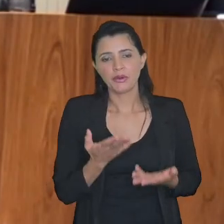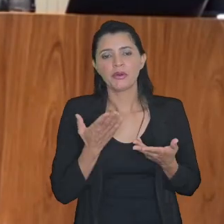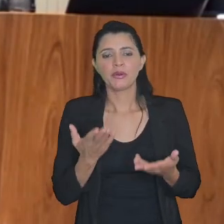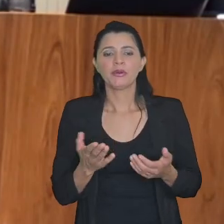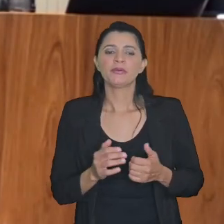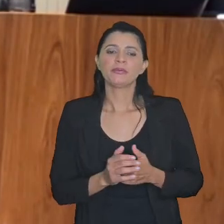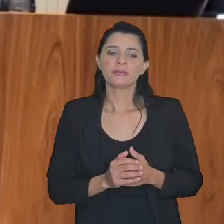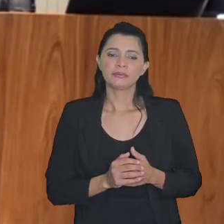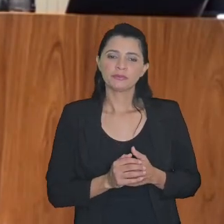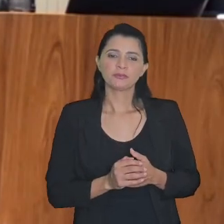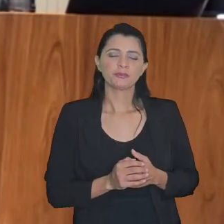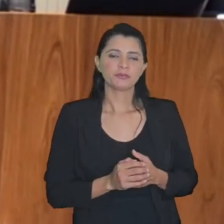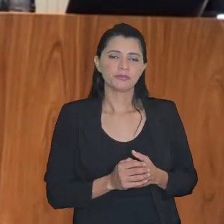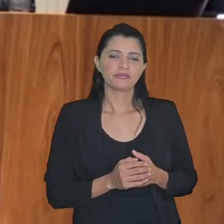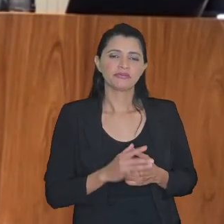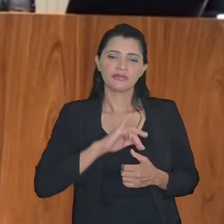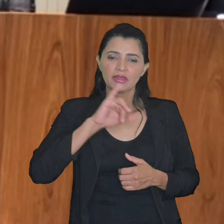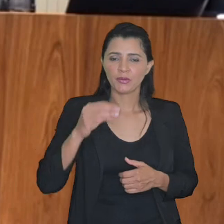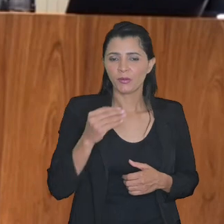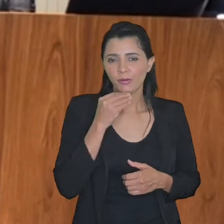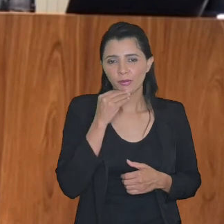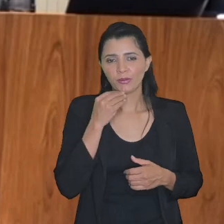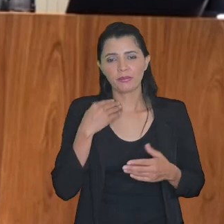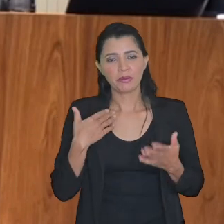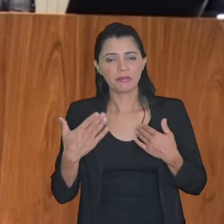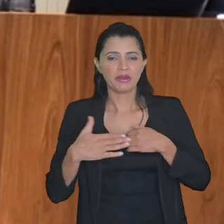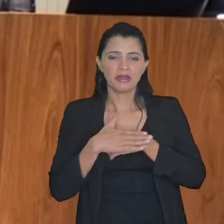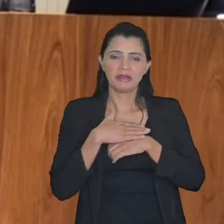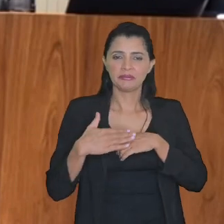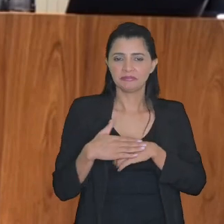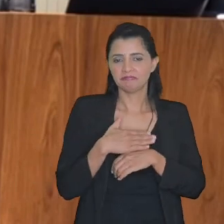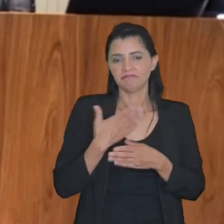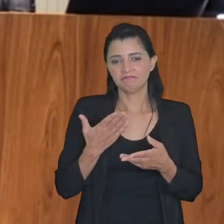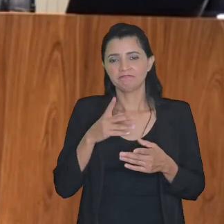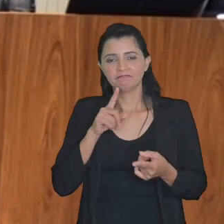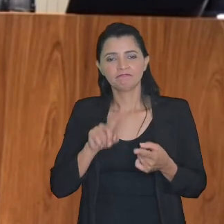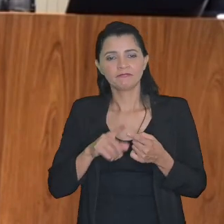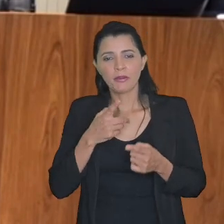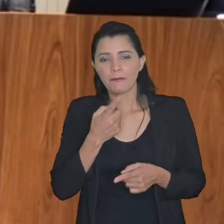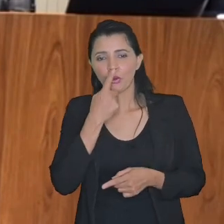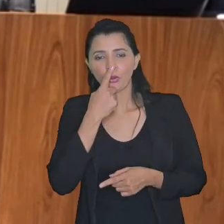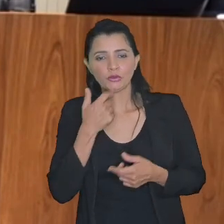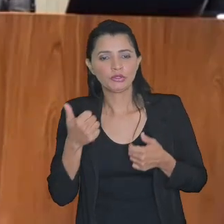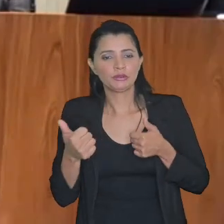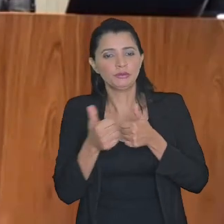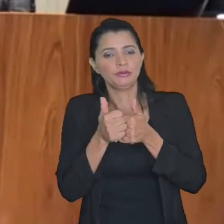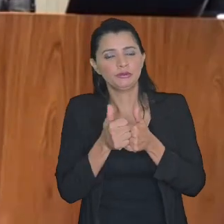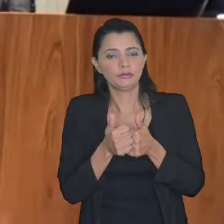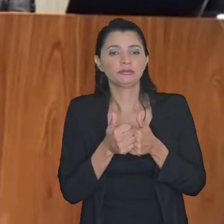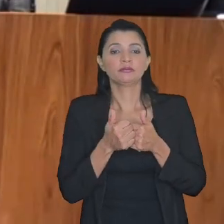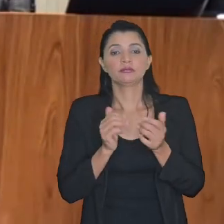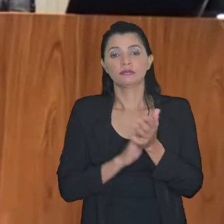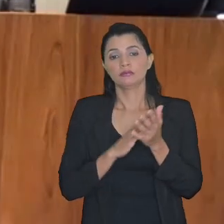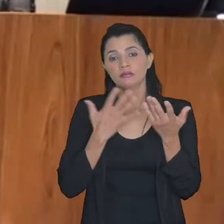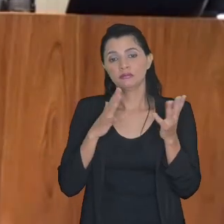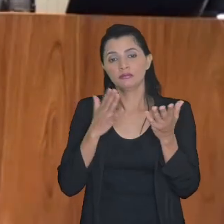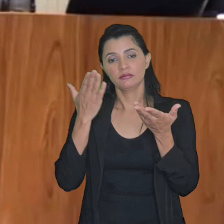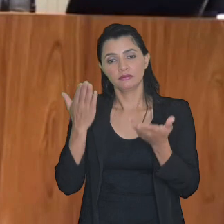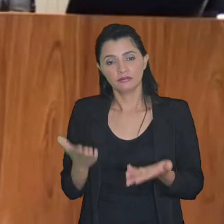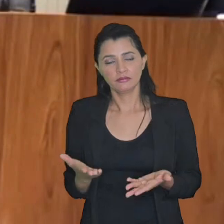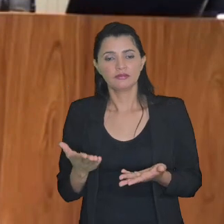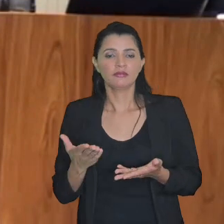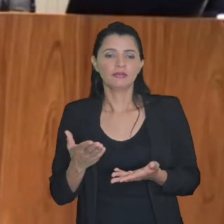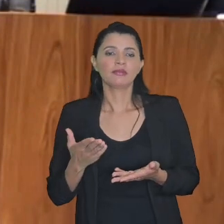essa oportunidade de contato mais próximo eu parabenizo